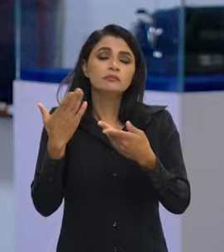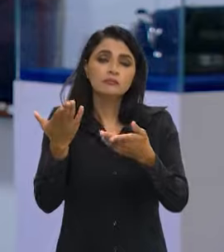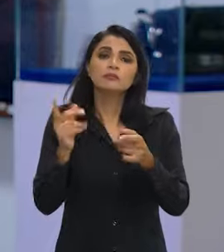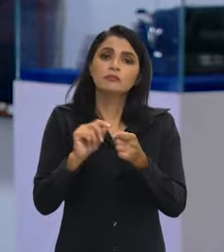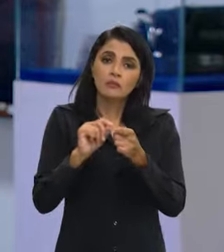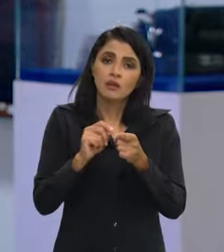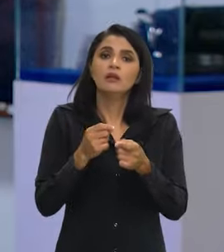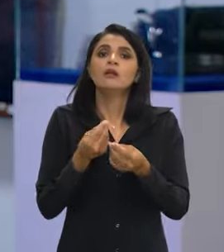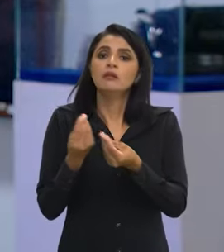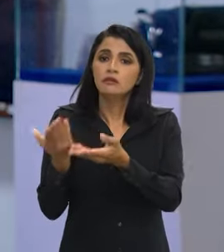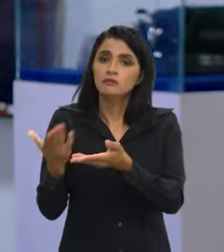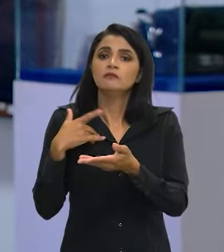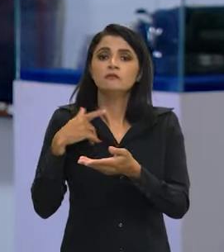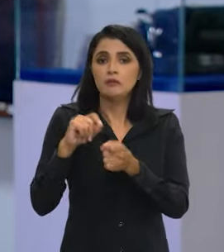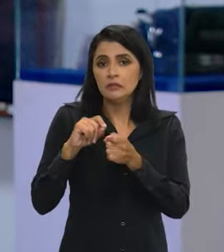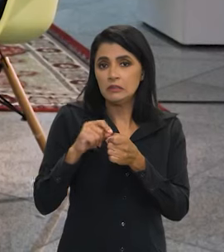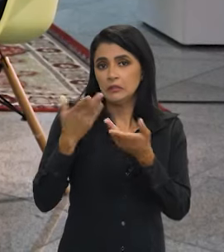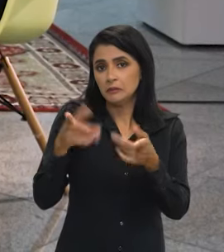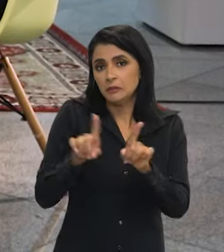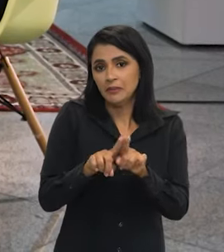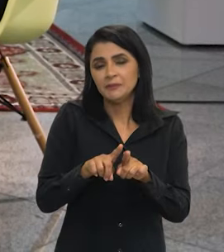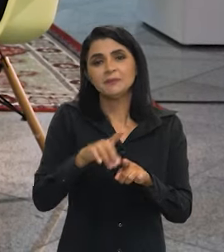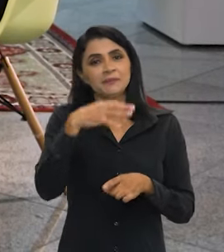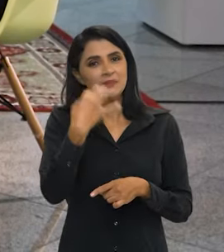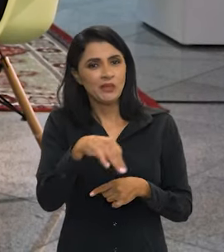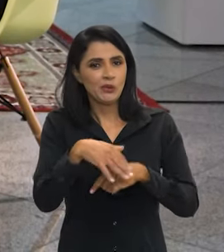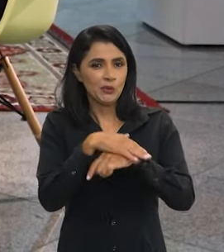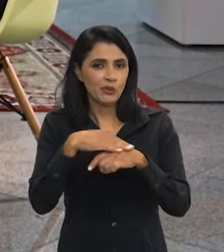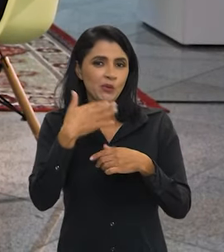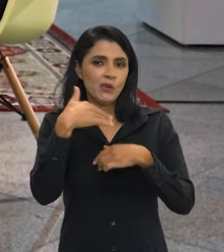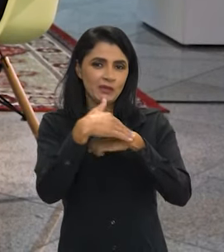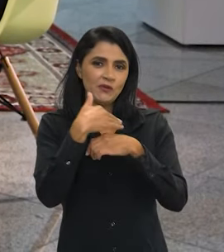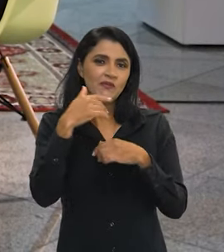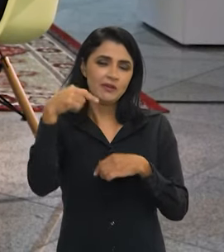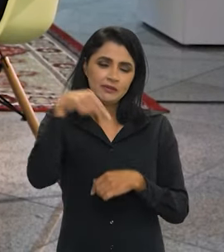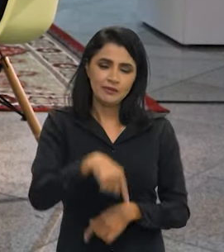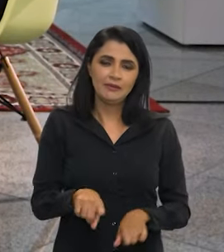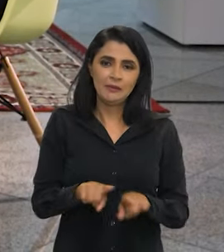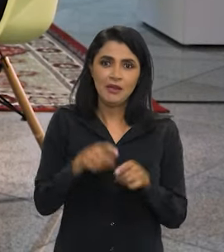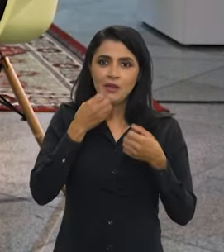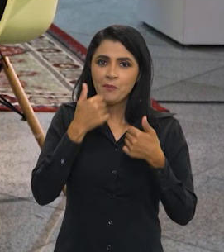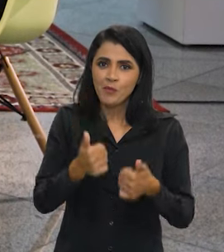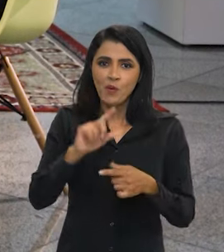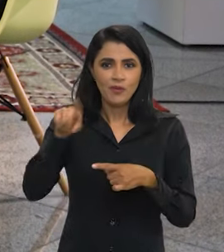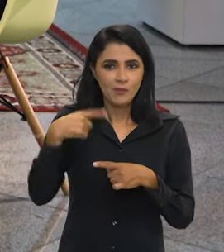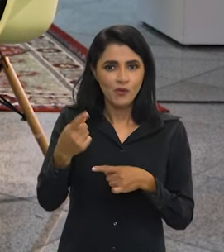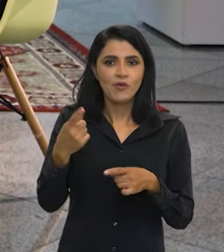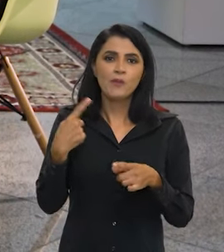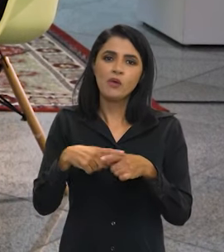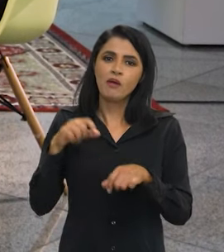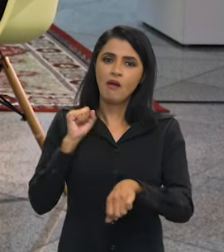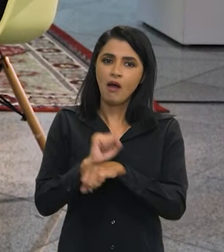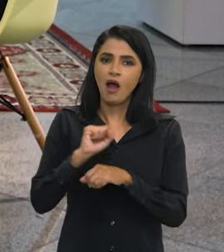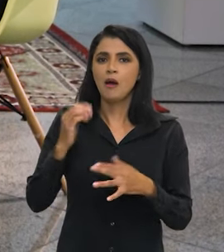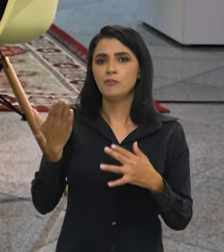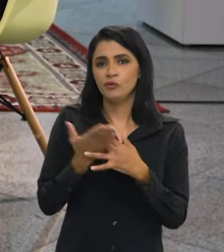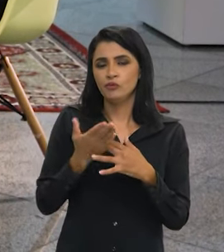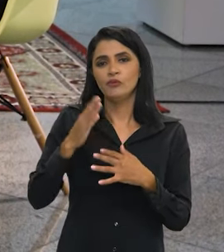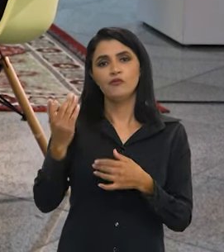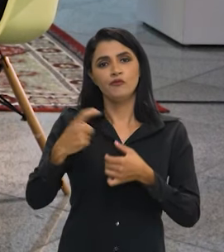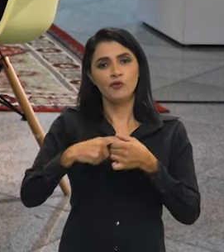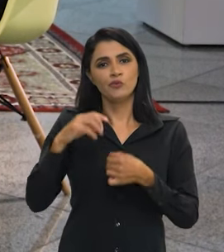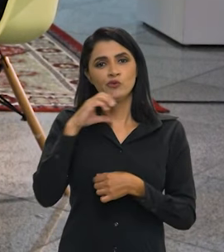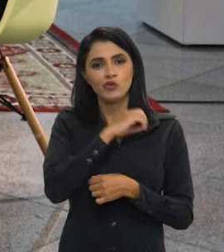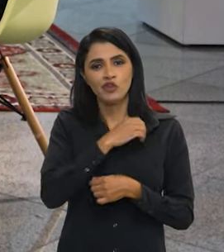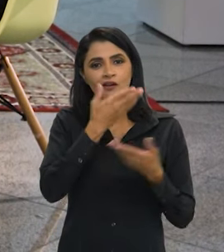poder levar isso e fazer seu ateste médio. Tá certo. A gente continua essa conversa que está muito boa aqui, presidente, mas logo, logo que a gente vai fazer um breve